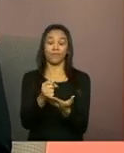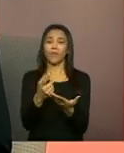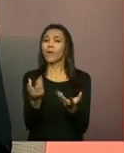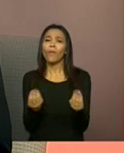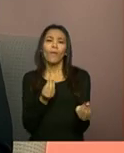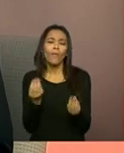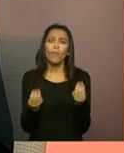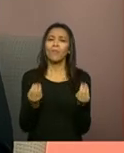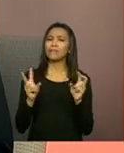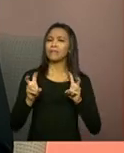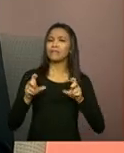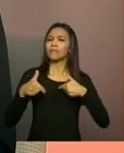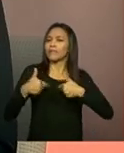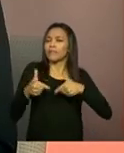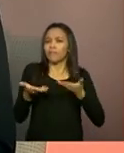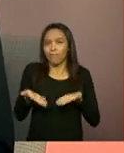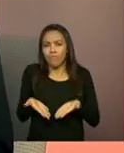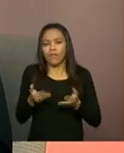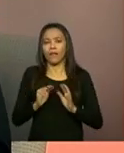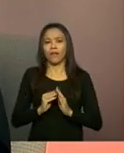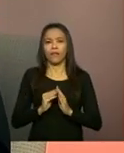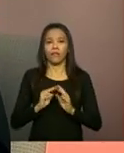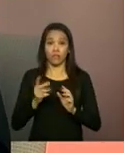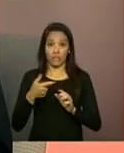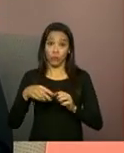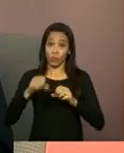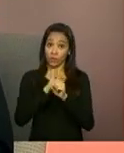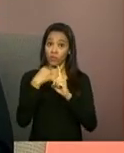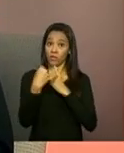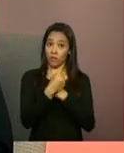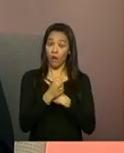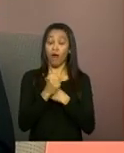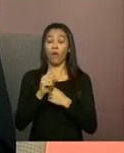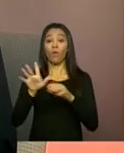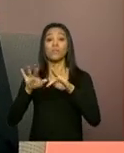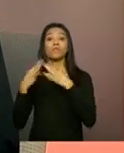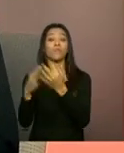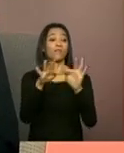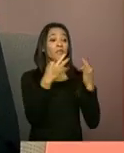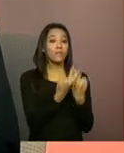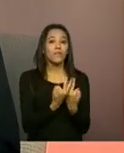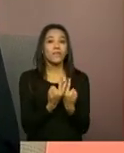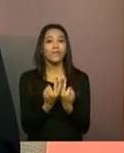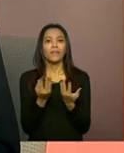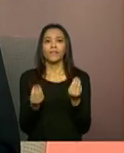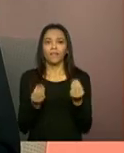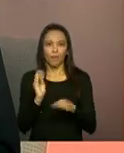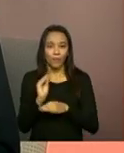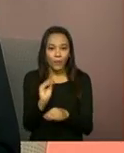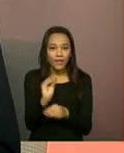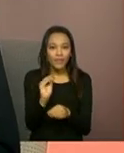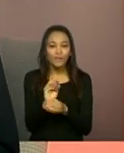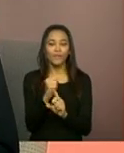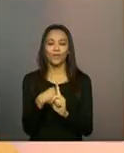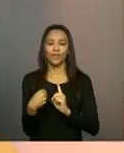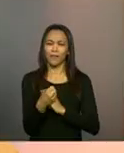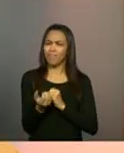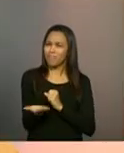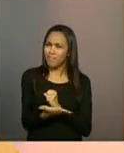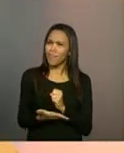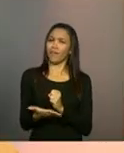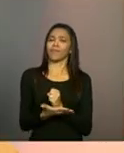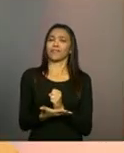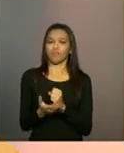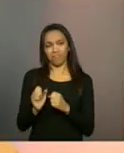poderia falar um pouco para nós sobre o trabalho social com as famílias no âmbito da proteção social básica? Claro,